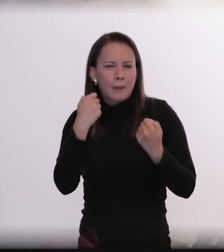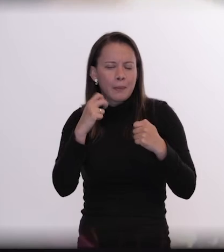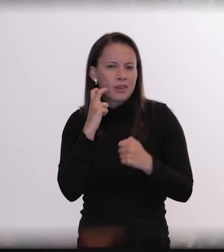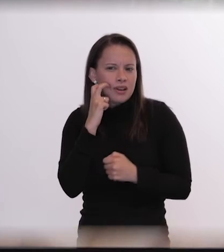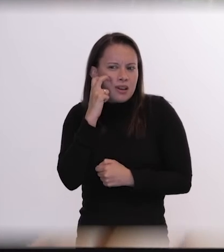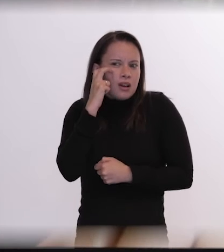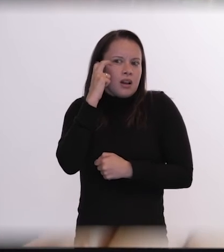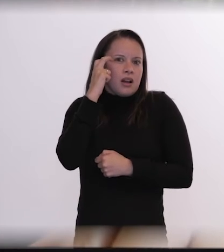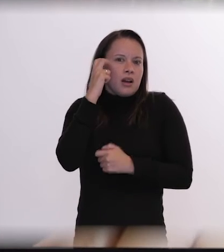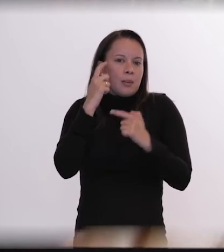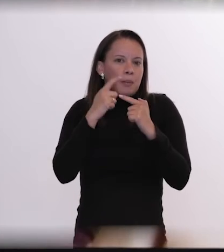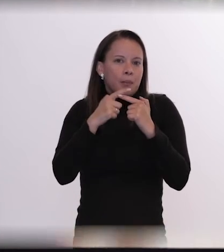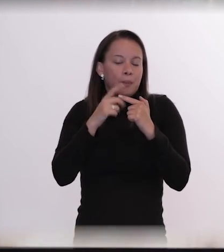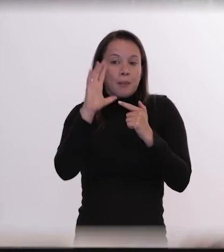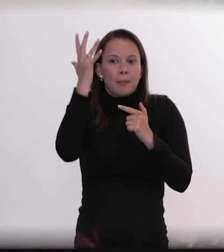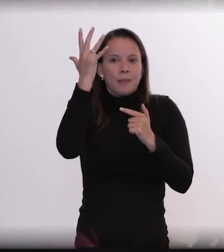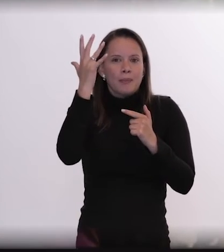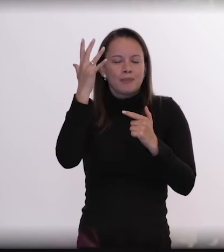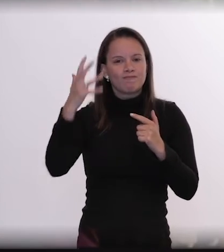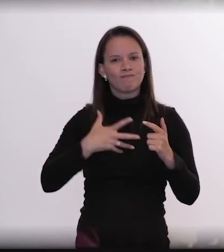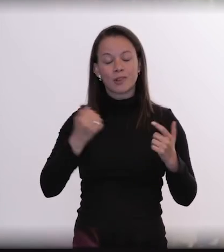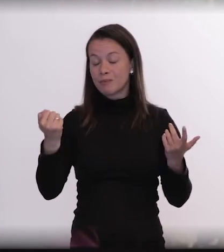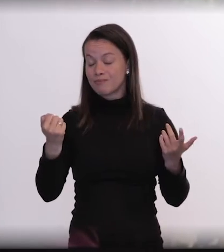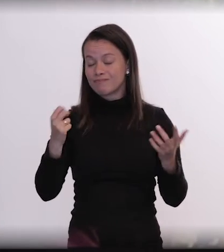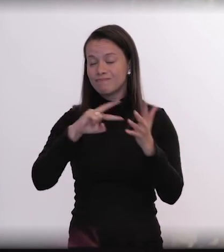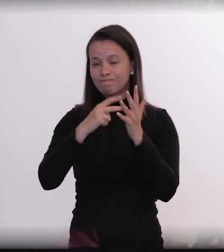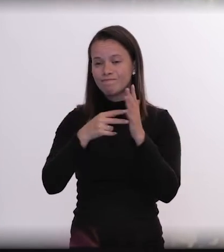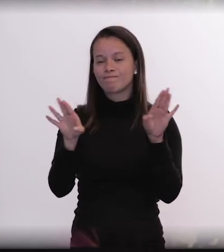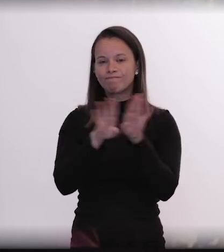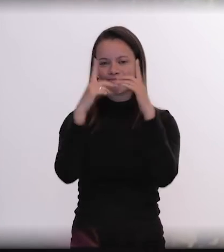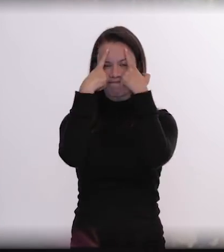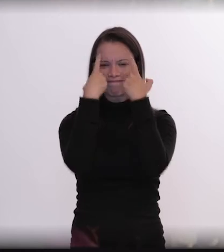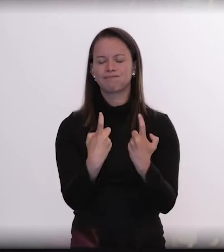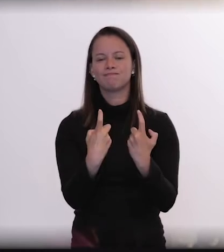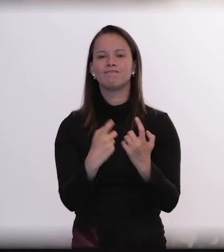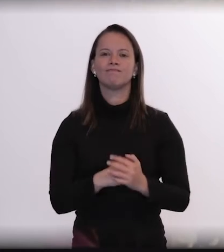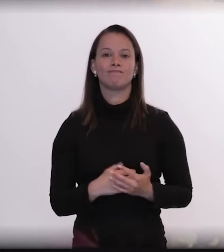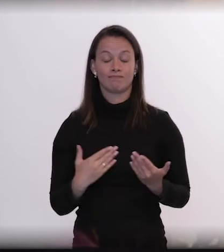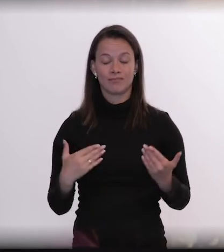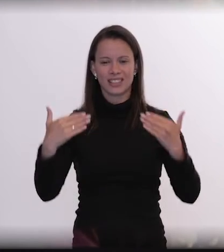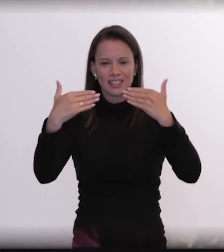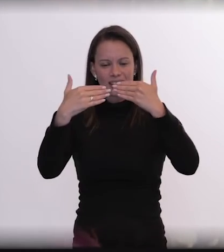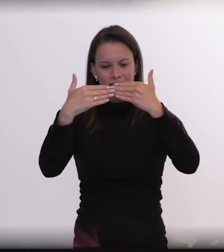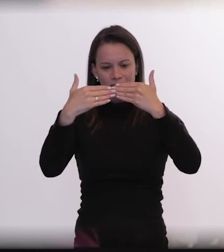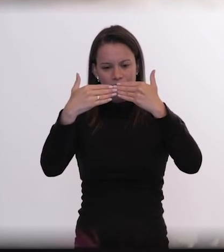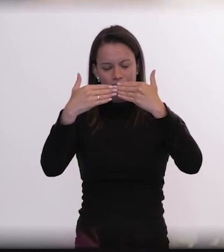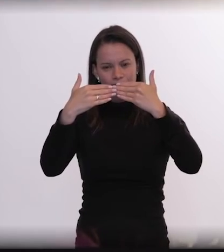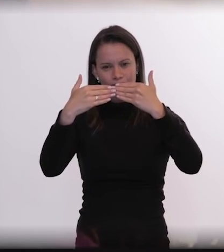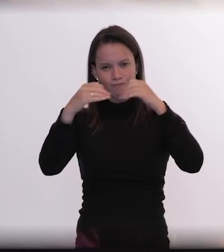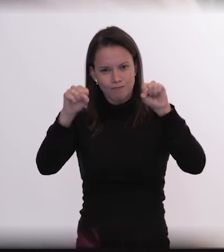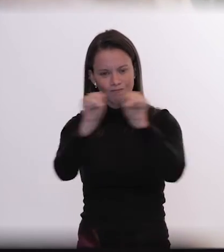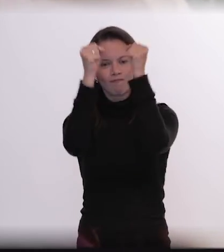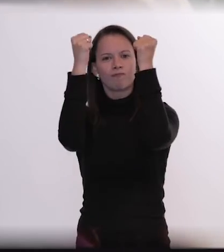daquilo que aconteceu essa é uma enorme violência que fazem com as pessoas então o tabu precisa ser enfrentado e o que